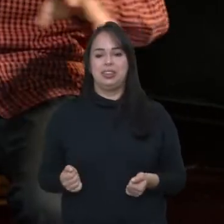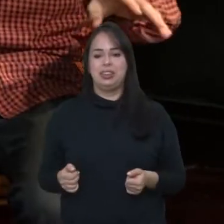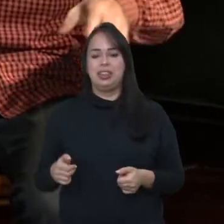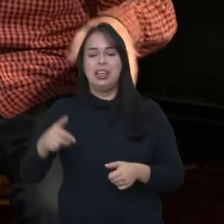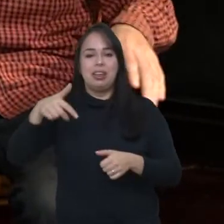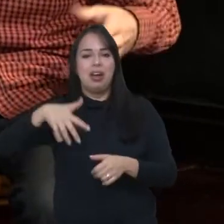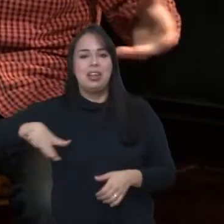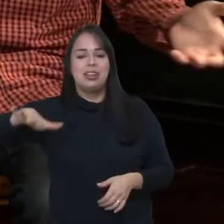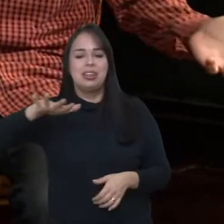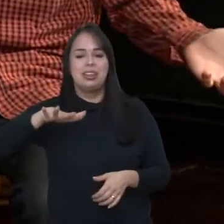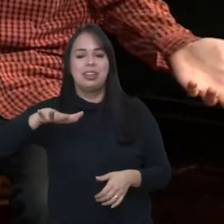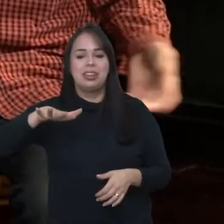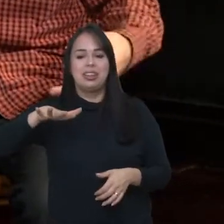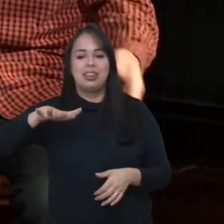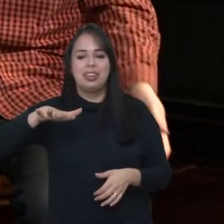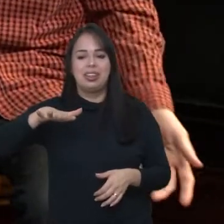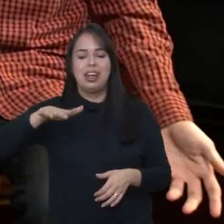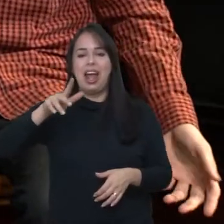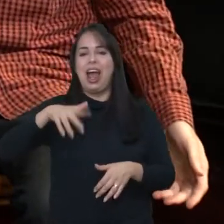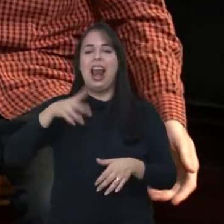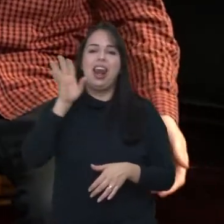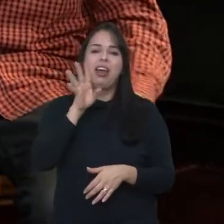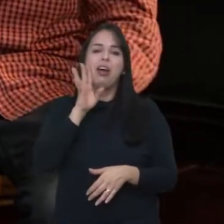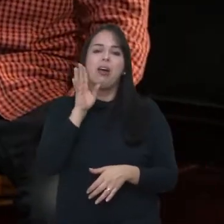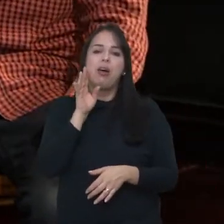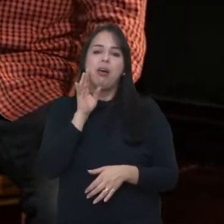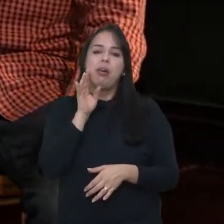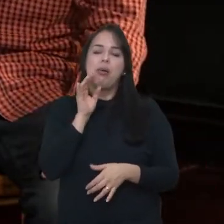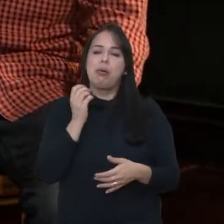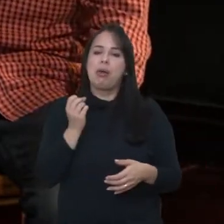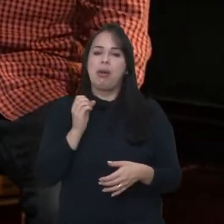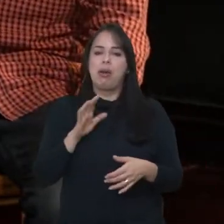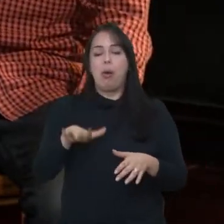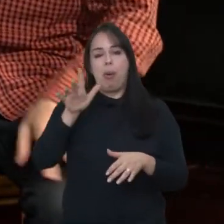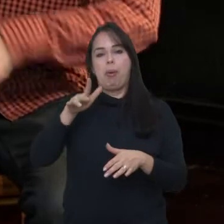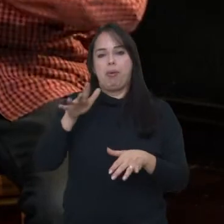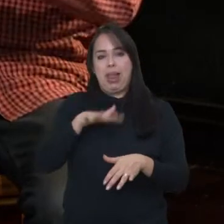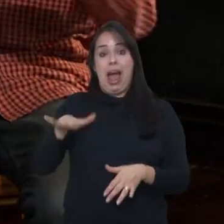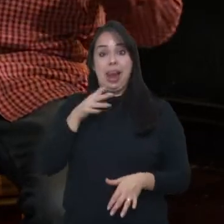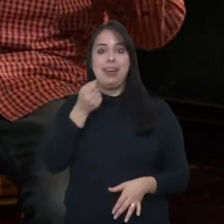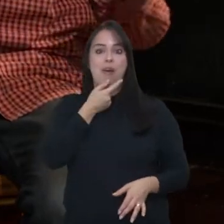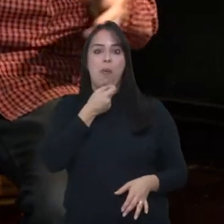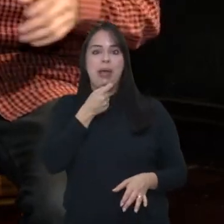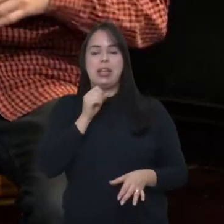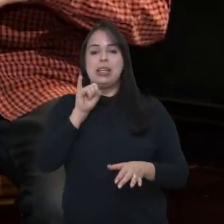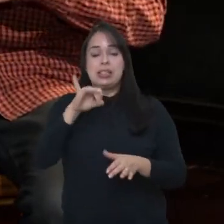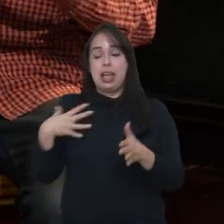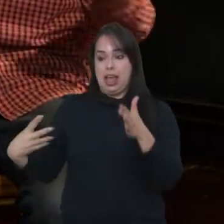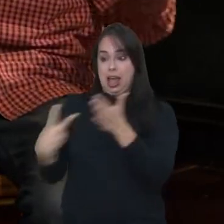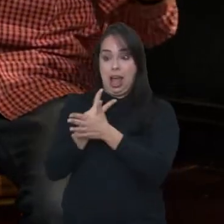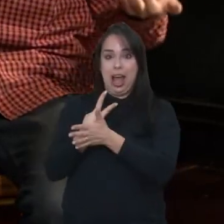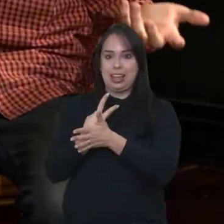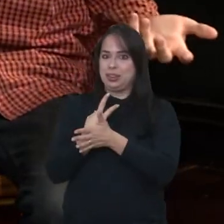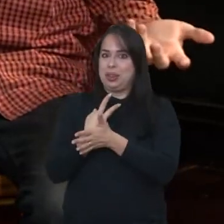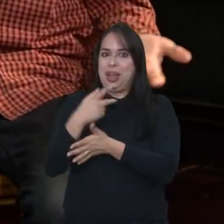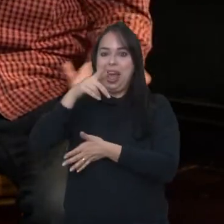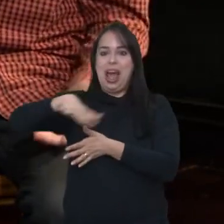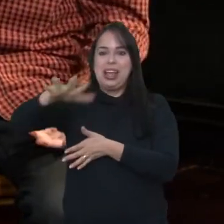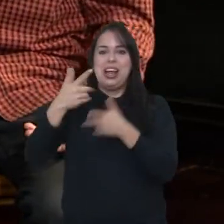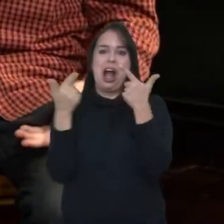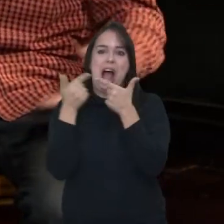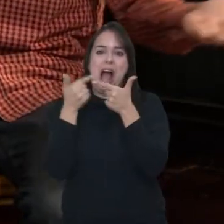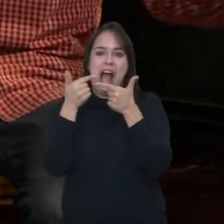É, tipo, o pessoal, é isso que é legal, tipo, você, o bom da comédia é que as coisas dão errado e é engraçado, tipo,